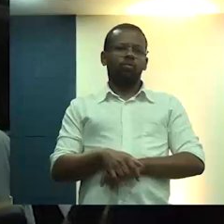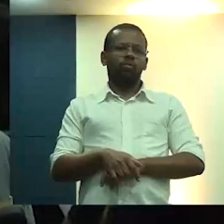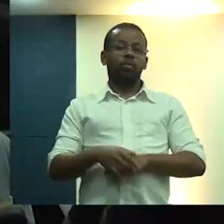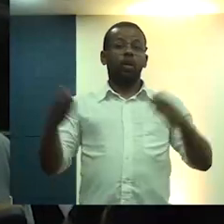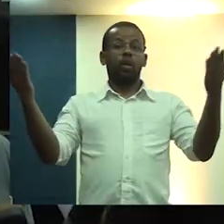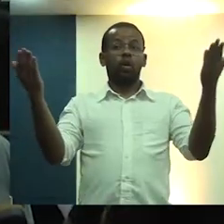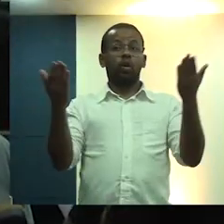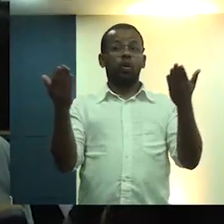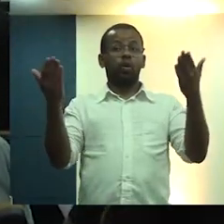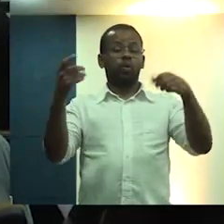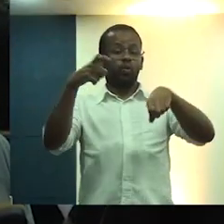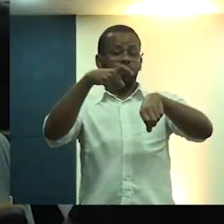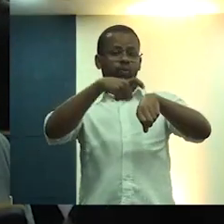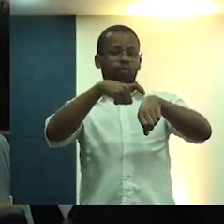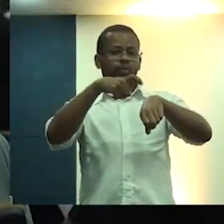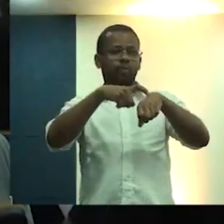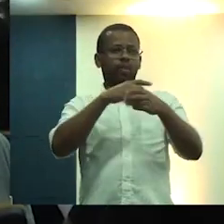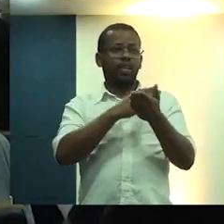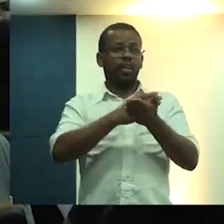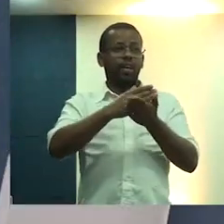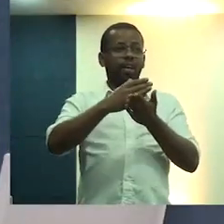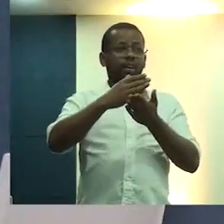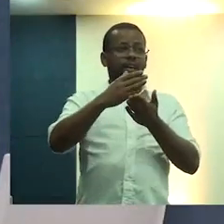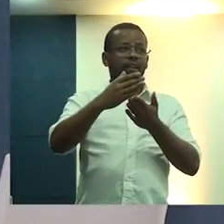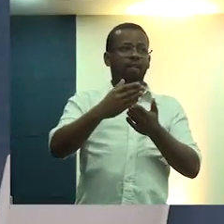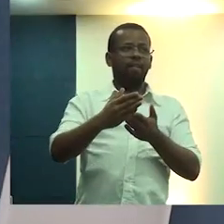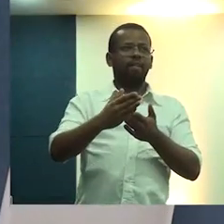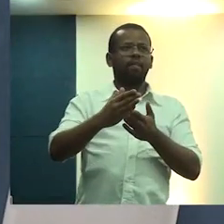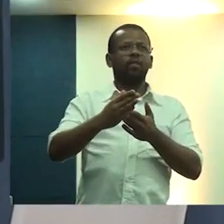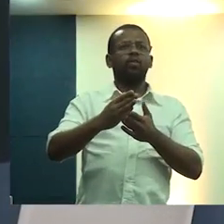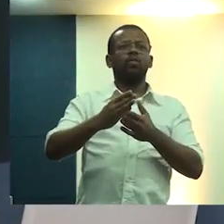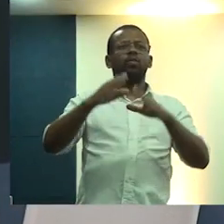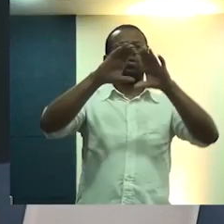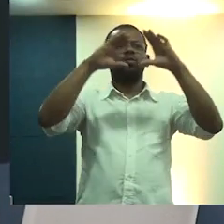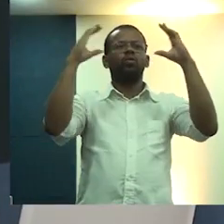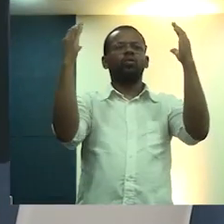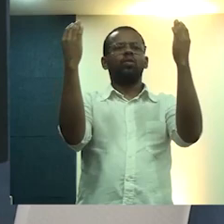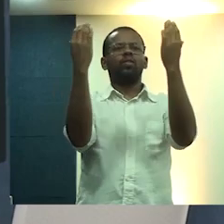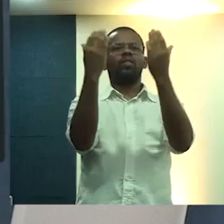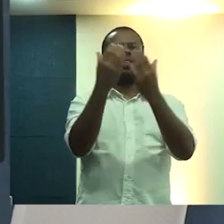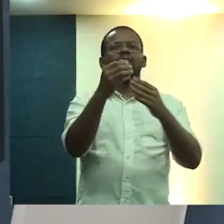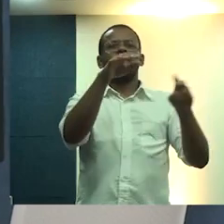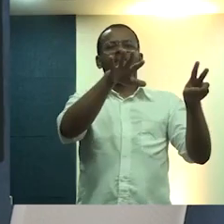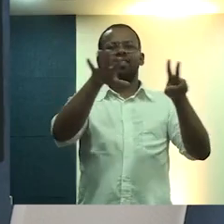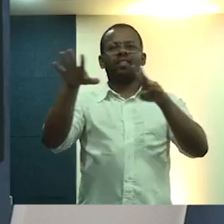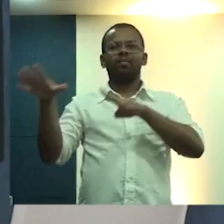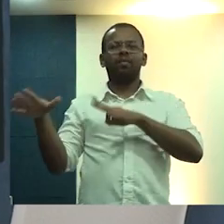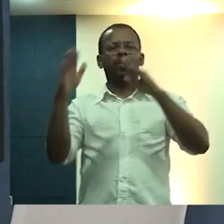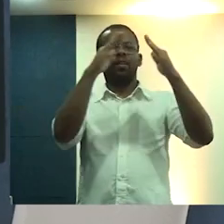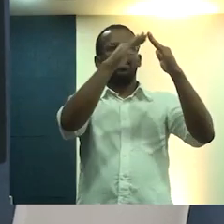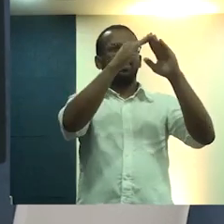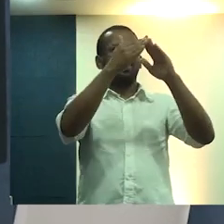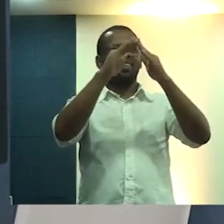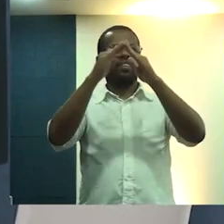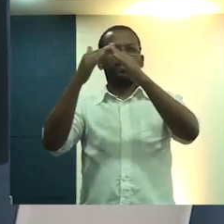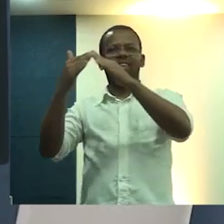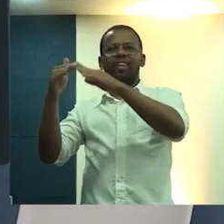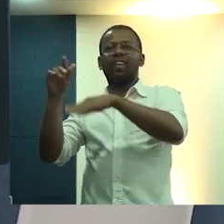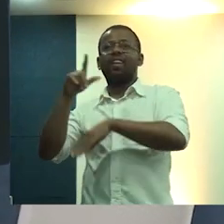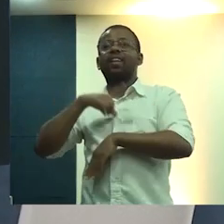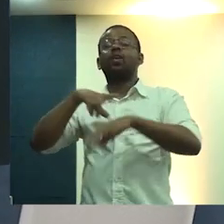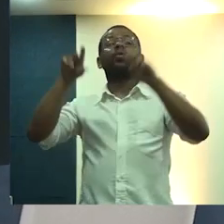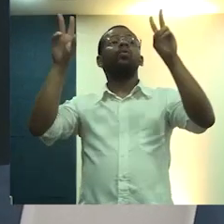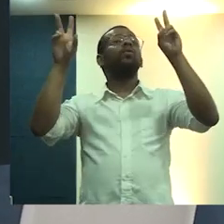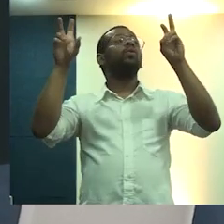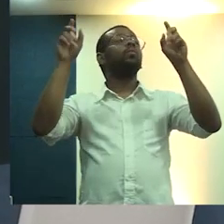Neste momento, daremos início à solenidade de celebração da Semana da Habitação, que traz como